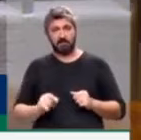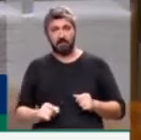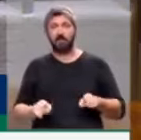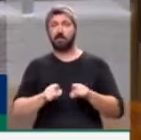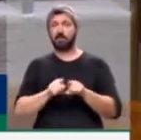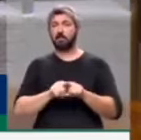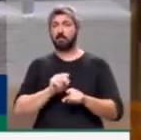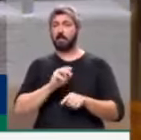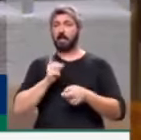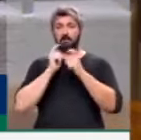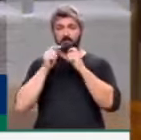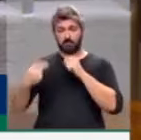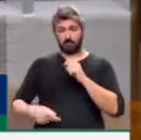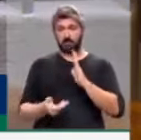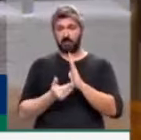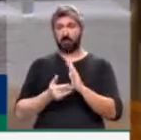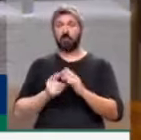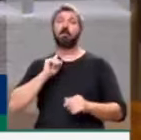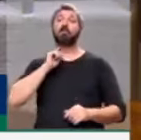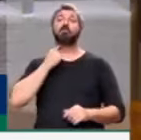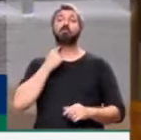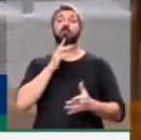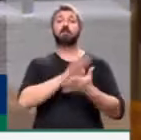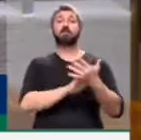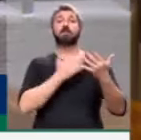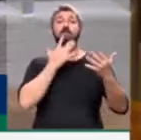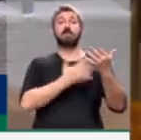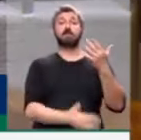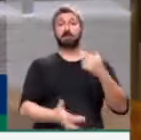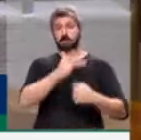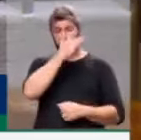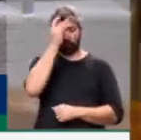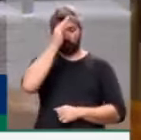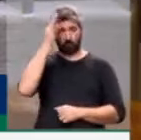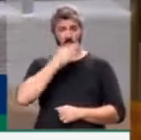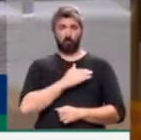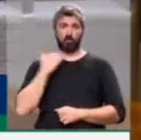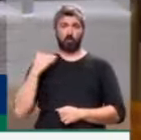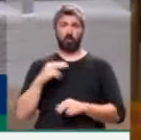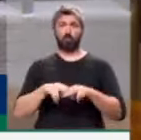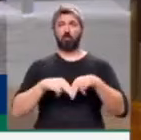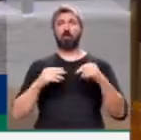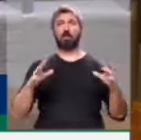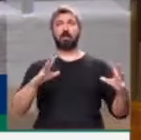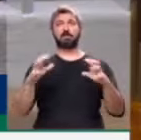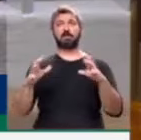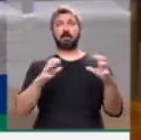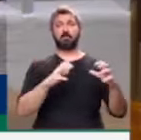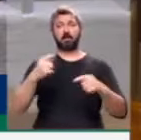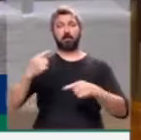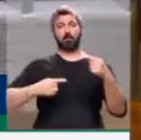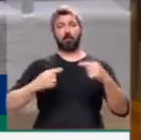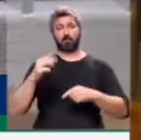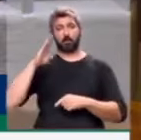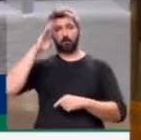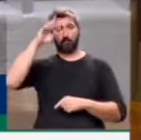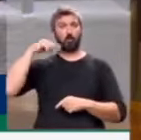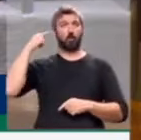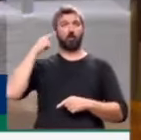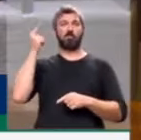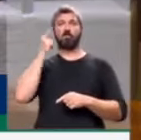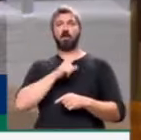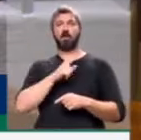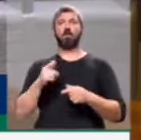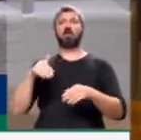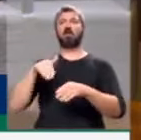coordenação da Casa ficar manchada com o sangue dos inocentes que morrerão nessa disputa insana que Bolsonaro faz para ganhar